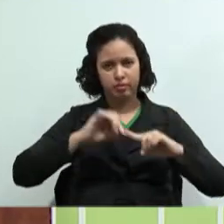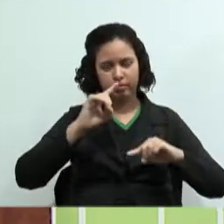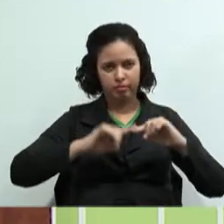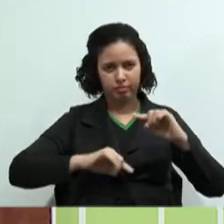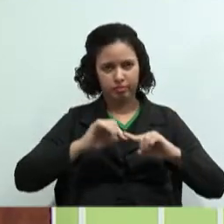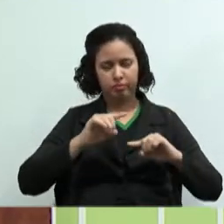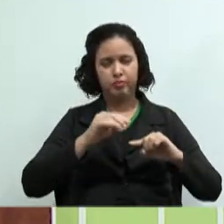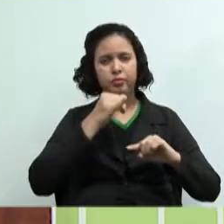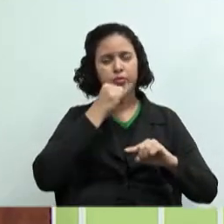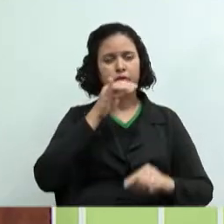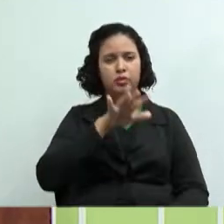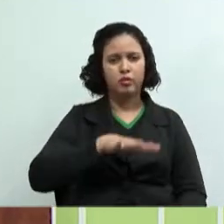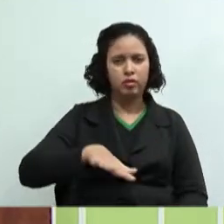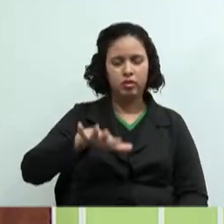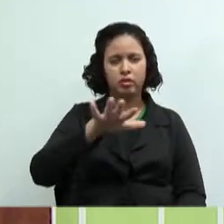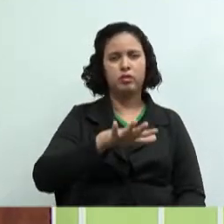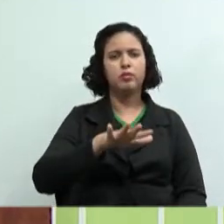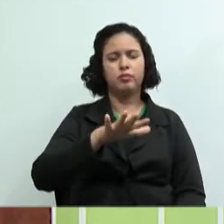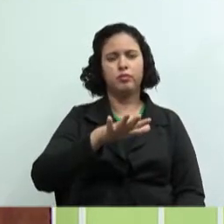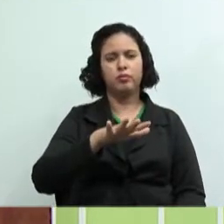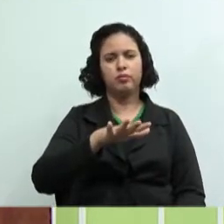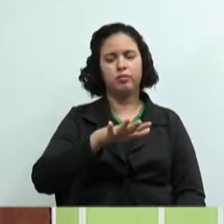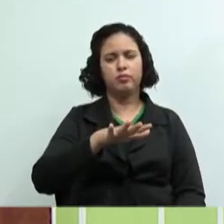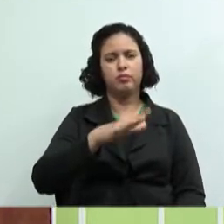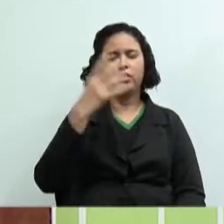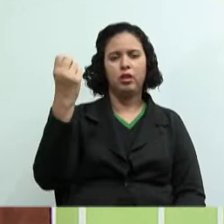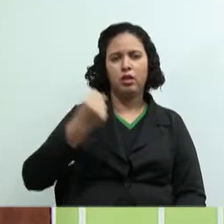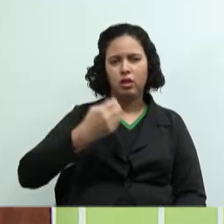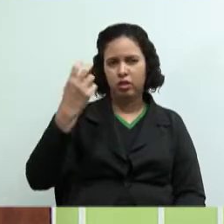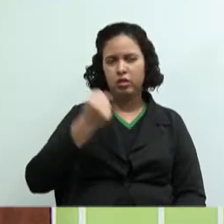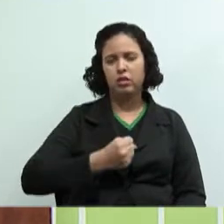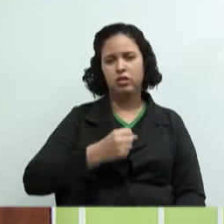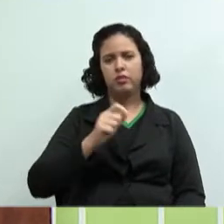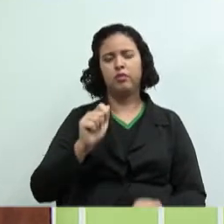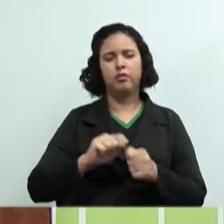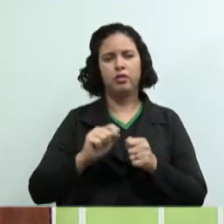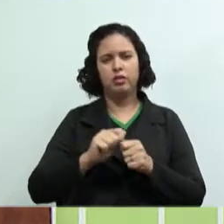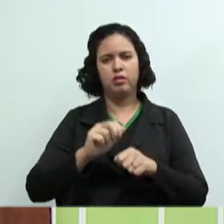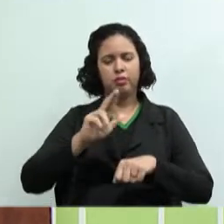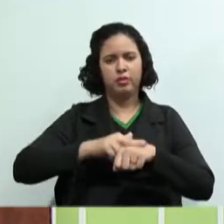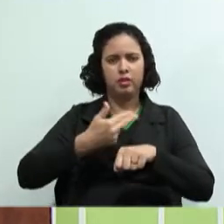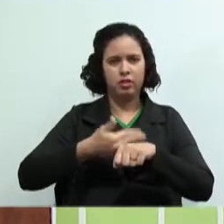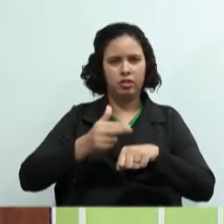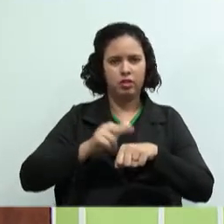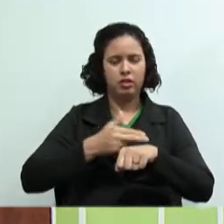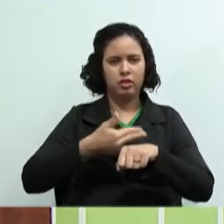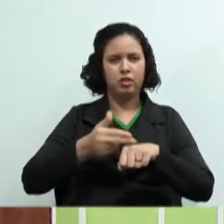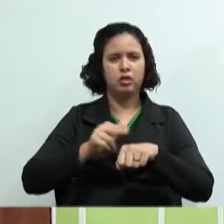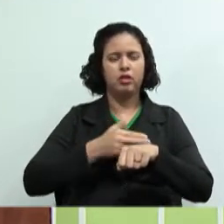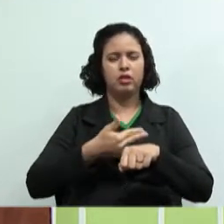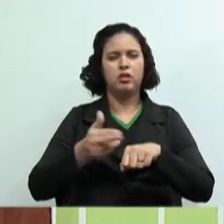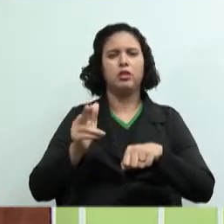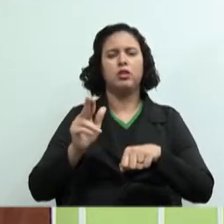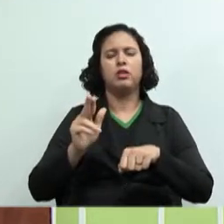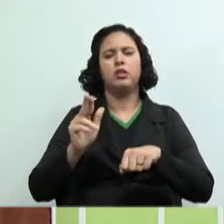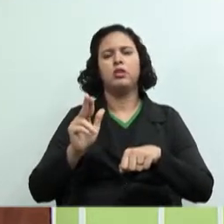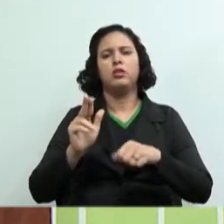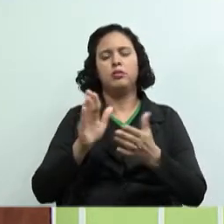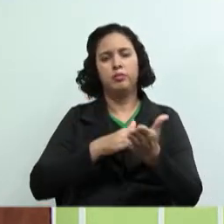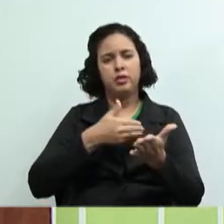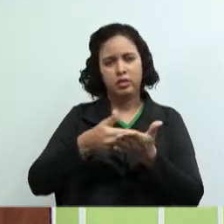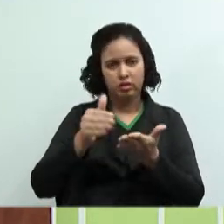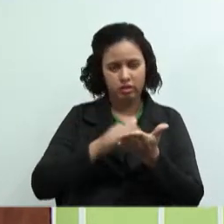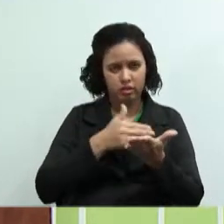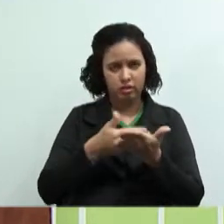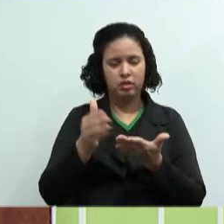atua no ramo aí de laticínios, produz manteiga, queijo. Como é difícil